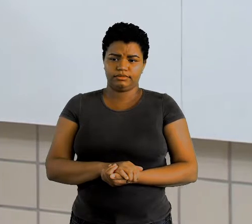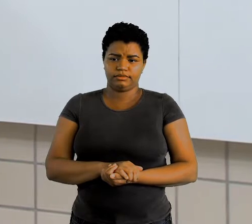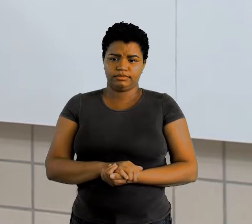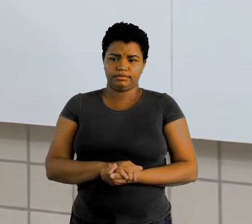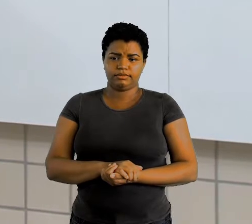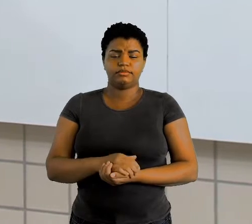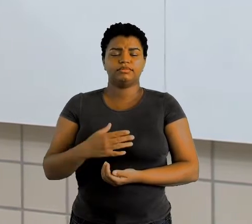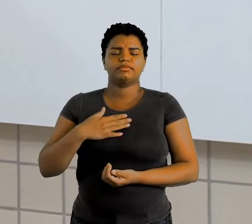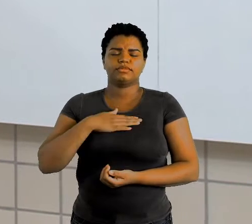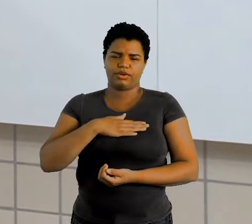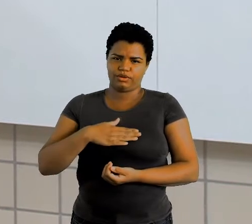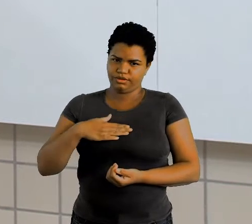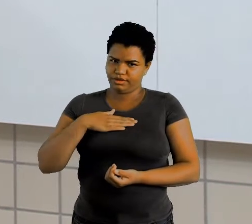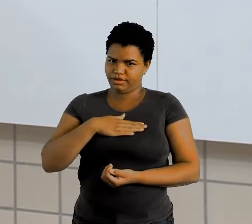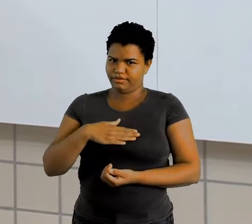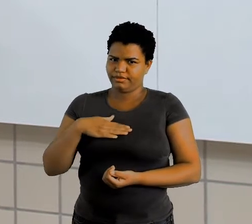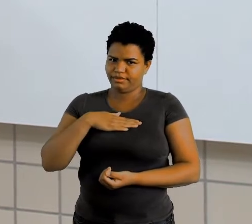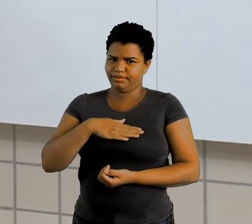gostavam.